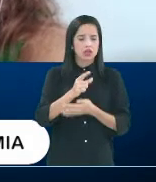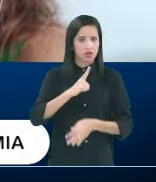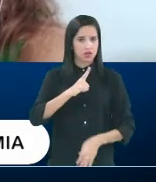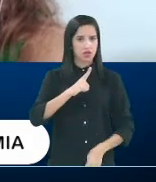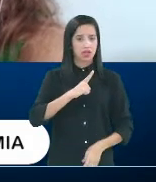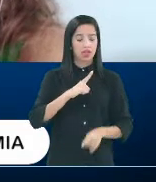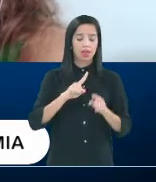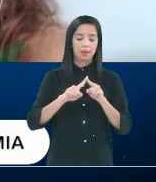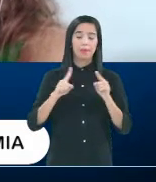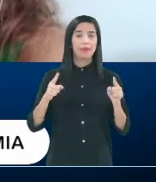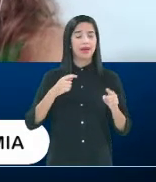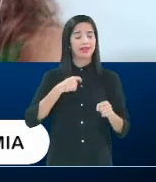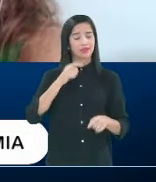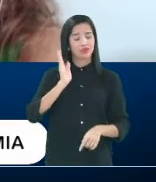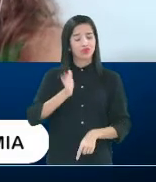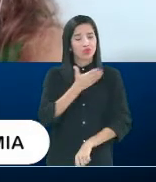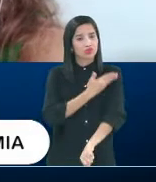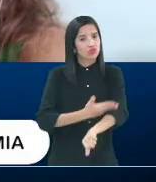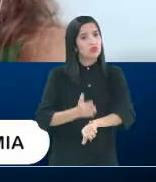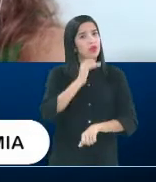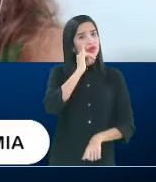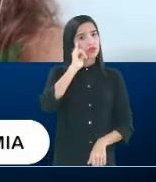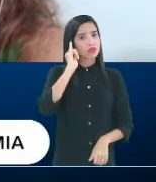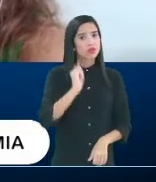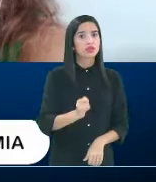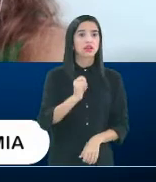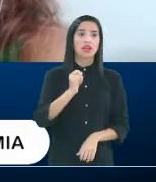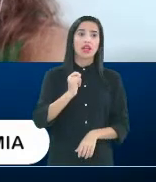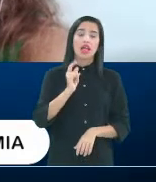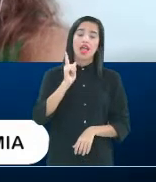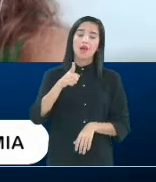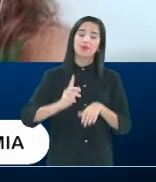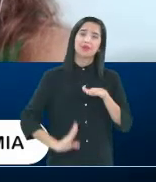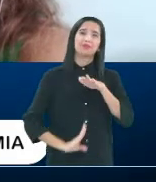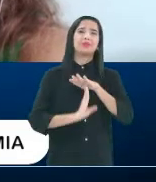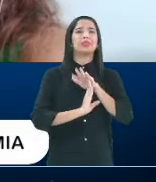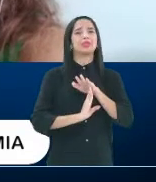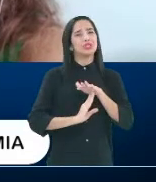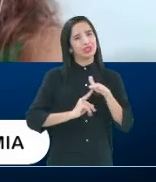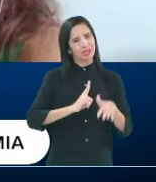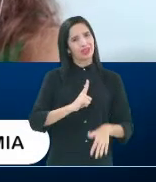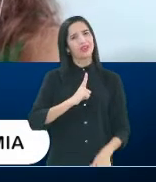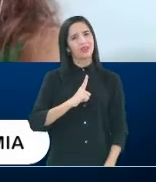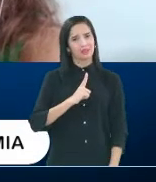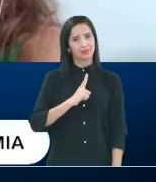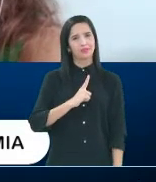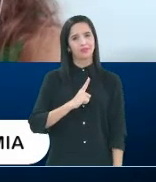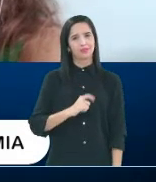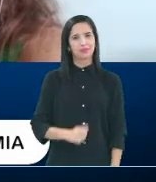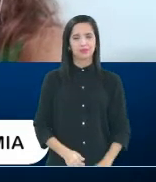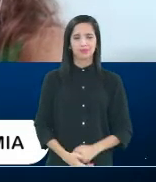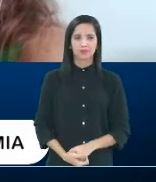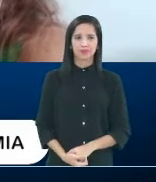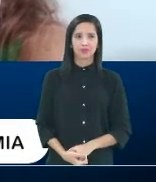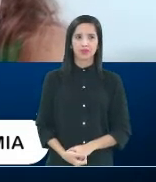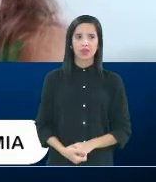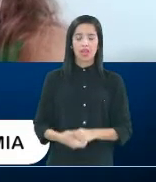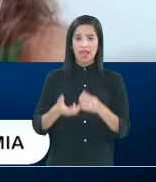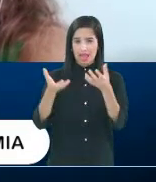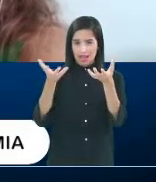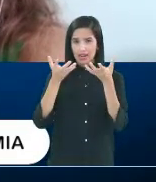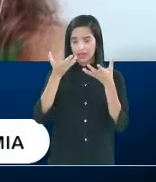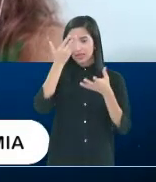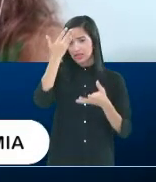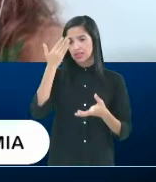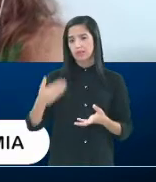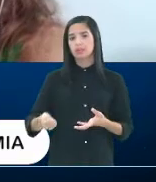eu sempre falo que, é na medida do possível, é na medida, é, procurar fontes que